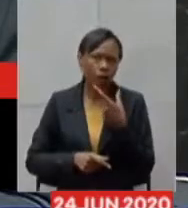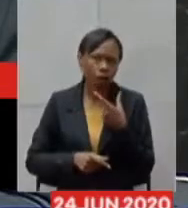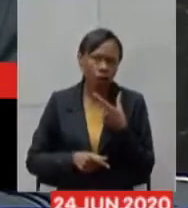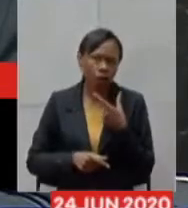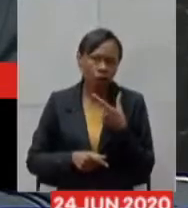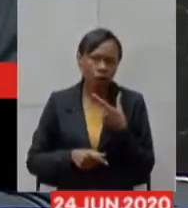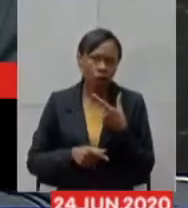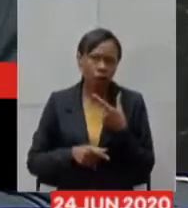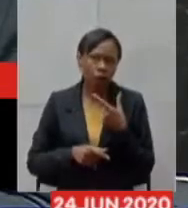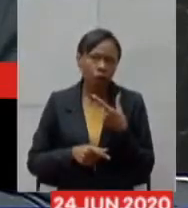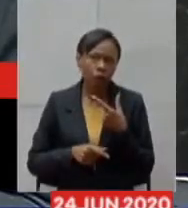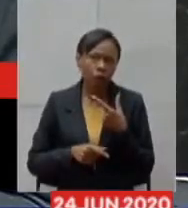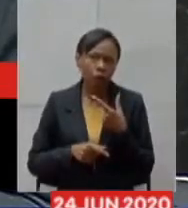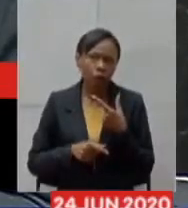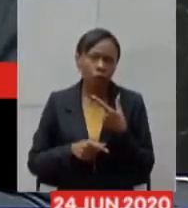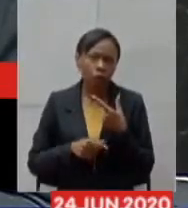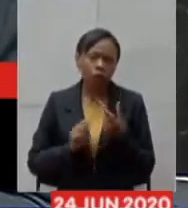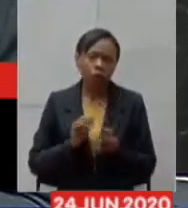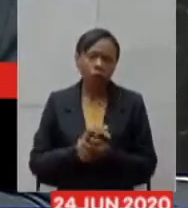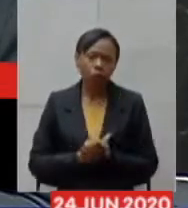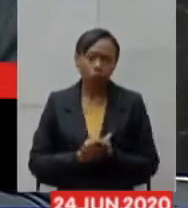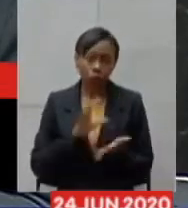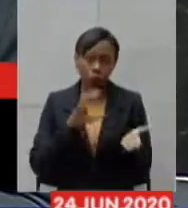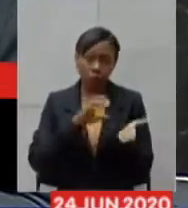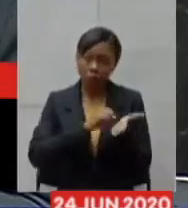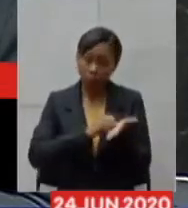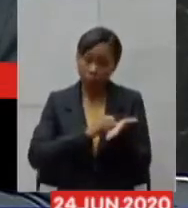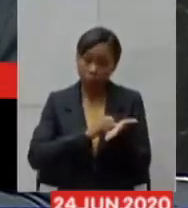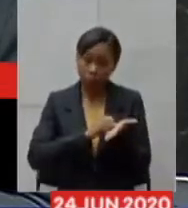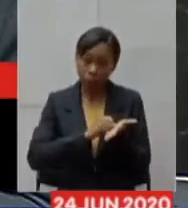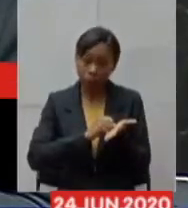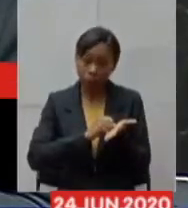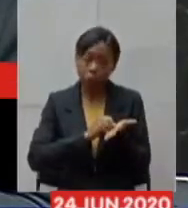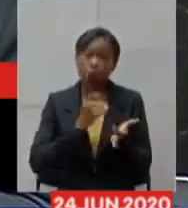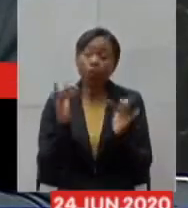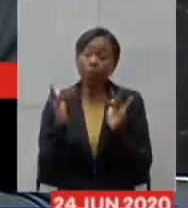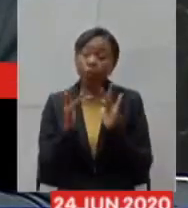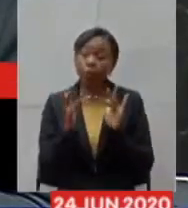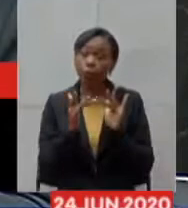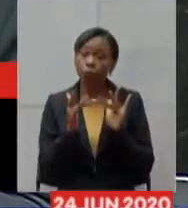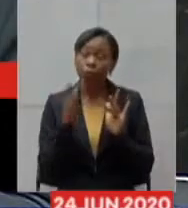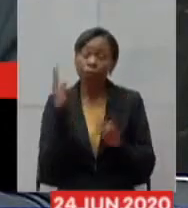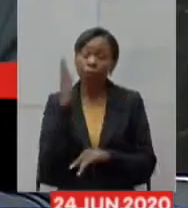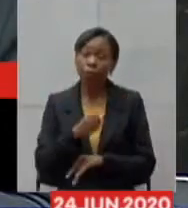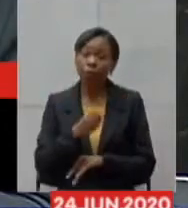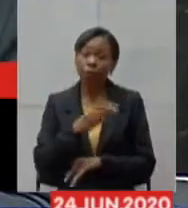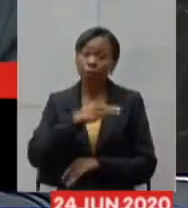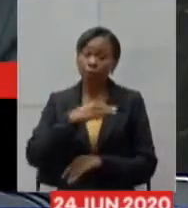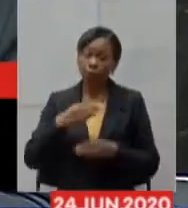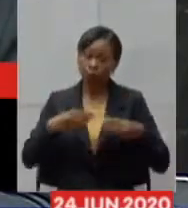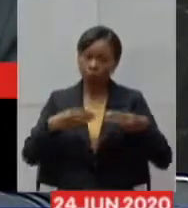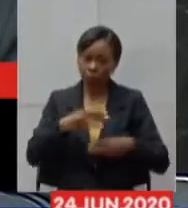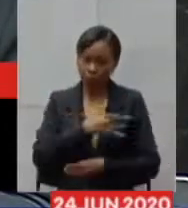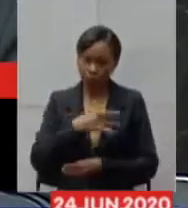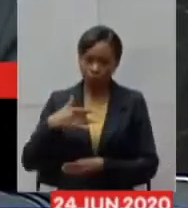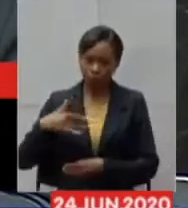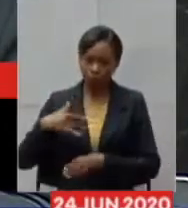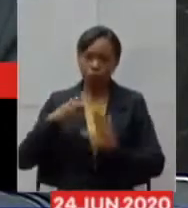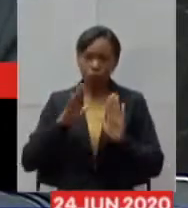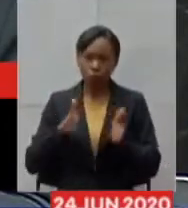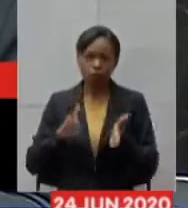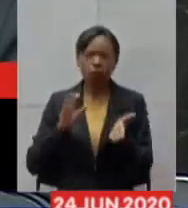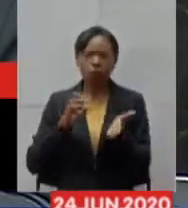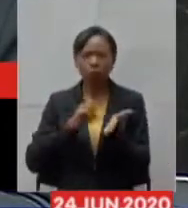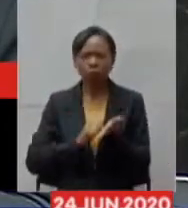sobre o credenciamento nós estamos em contato direto com o ministério da saúde nós tivemos um credenciamento de